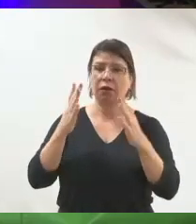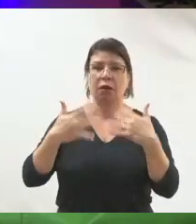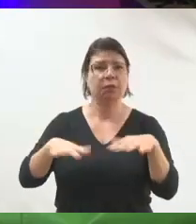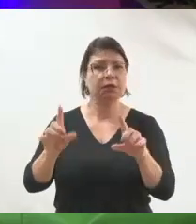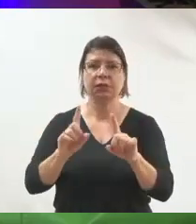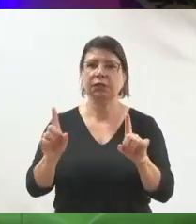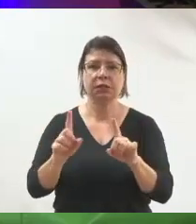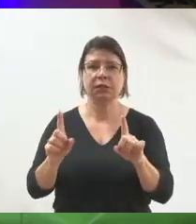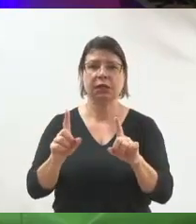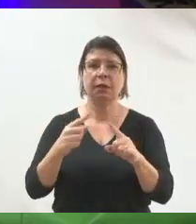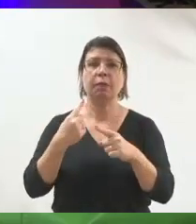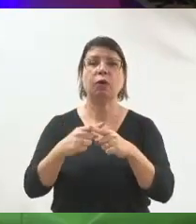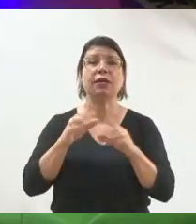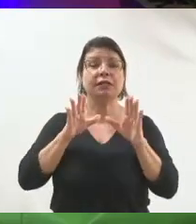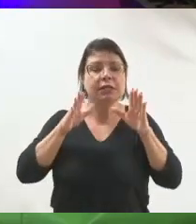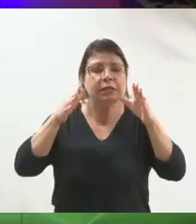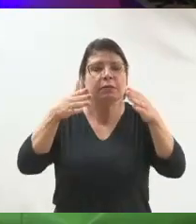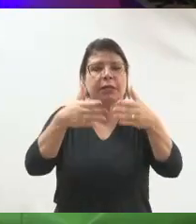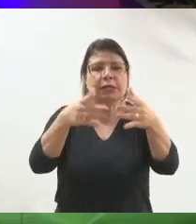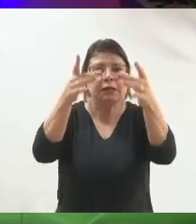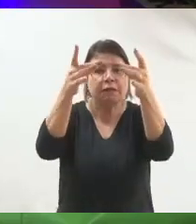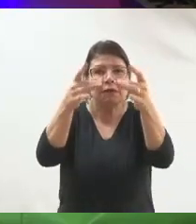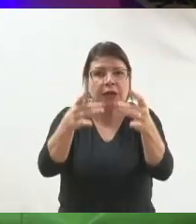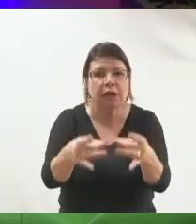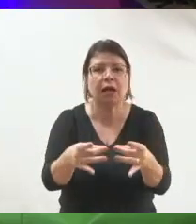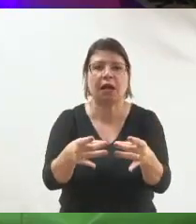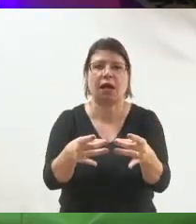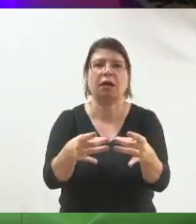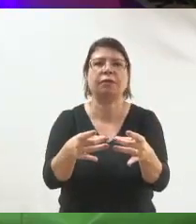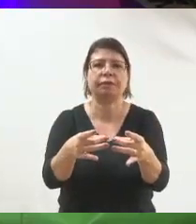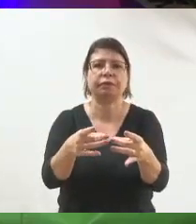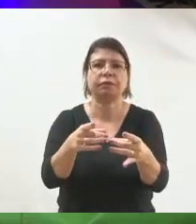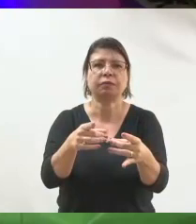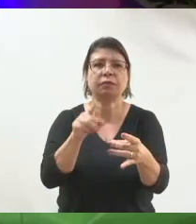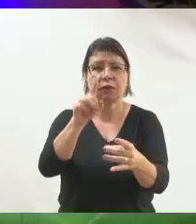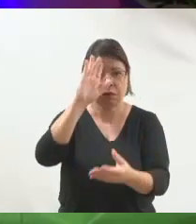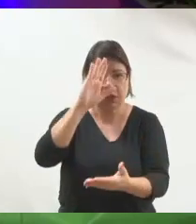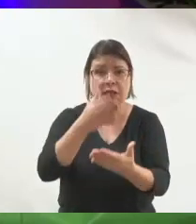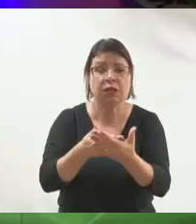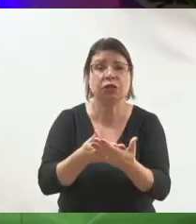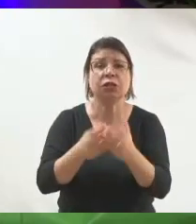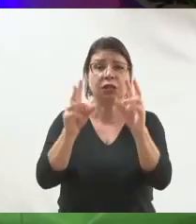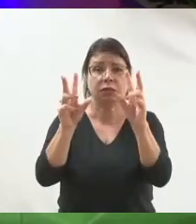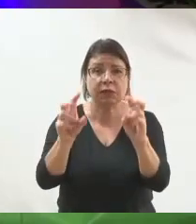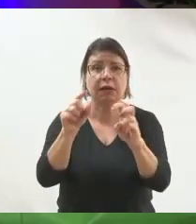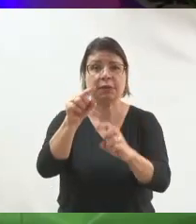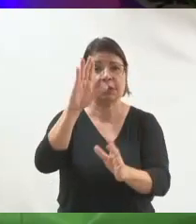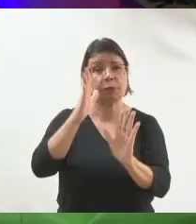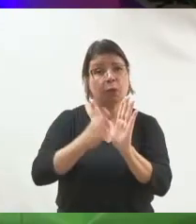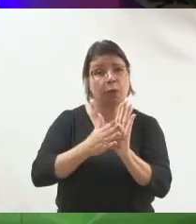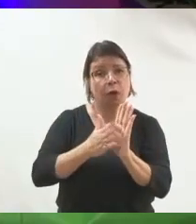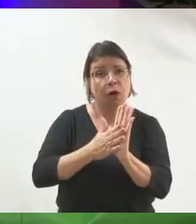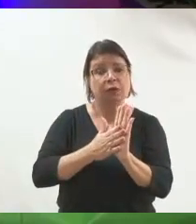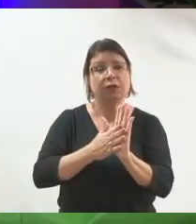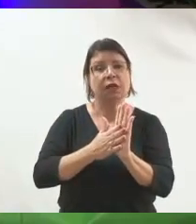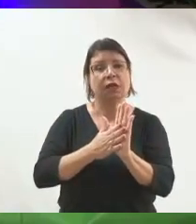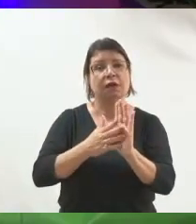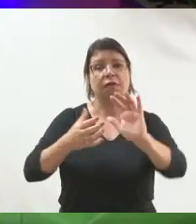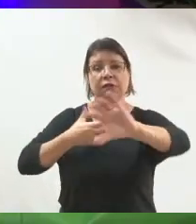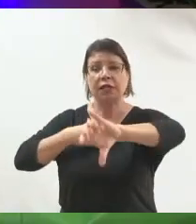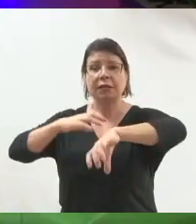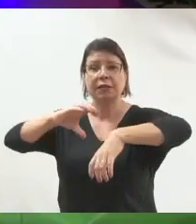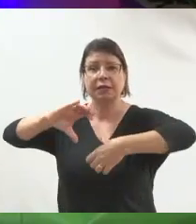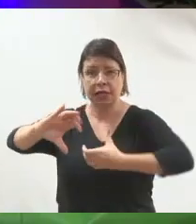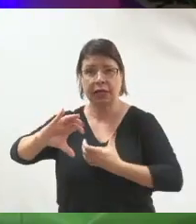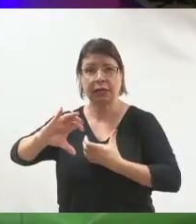específico vocês forem, naquilo que vocês acreditam, naquilo que vocês colocam, mais identificação você vai fazer com